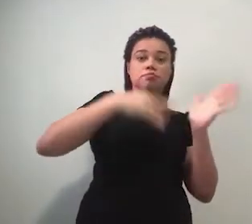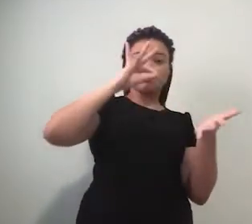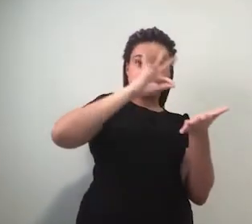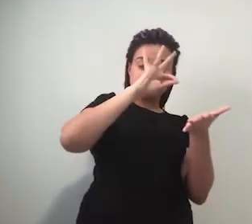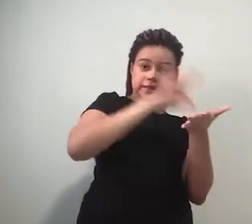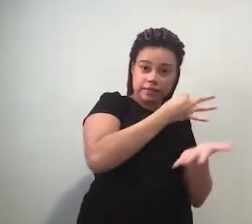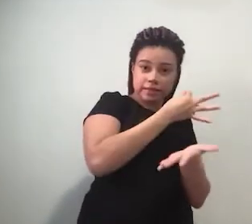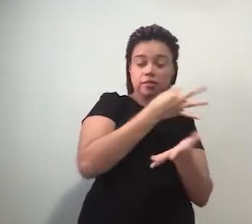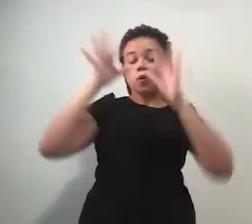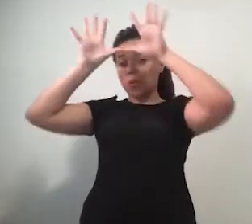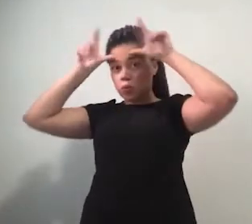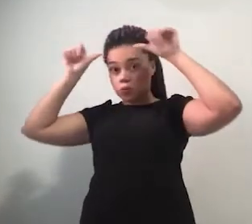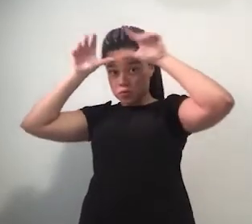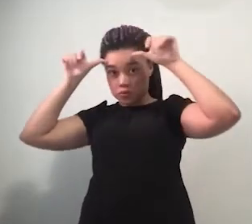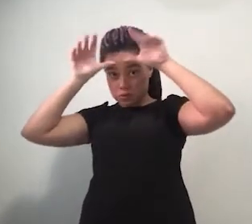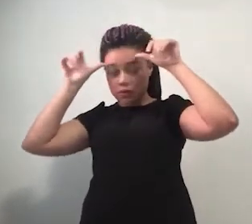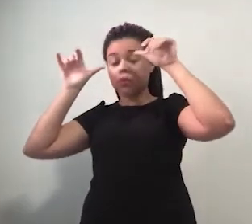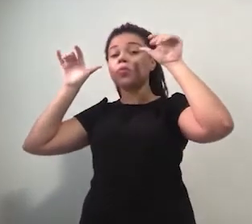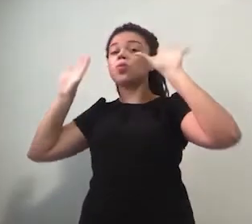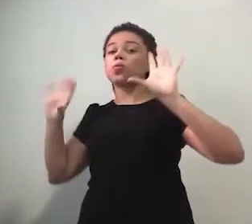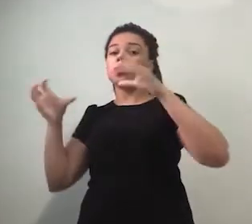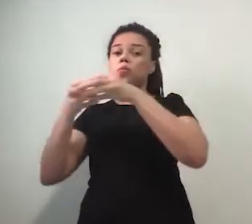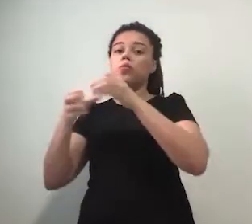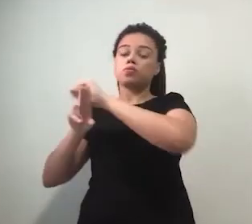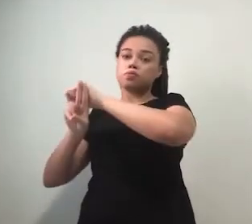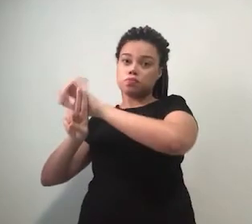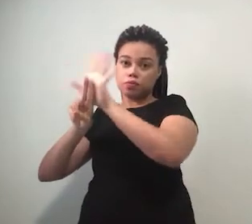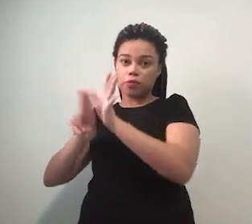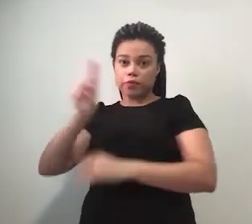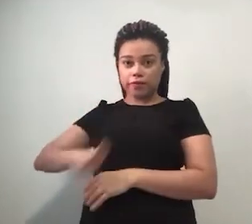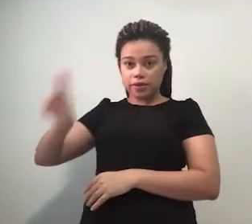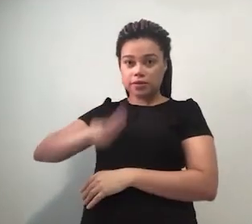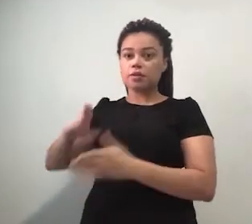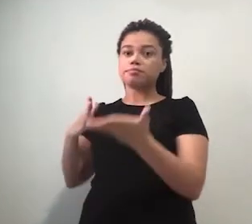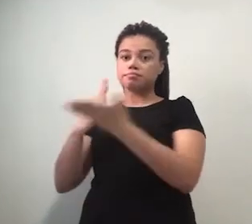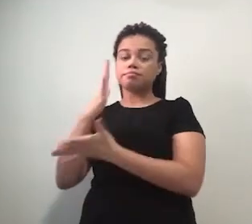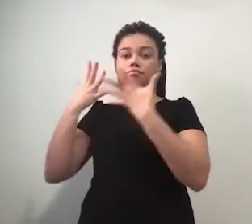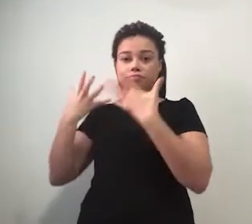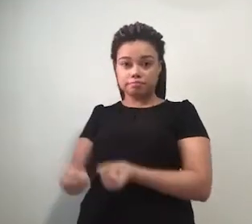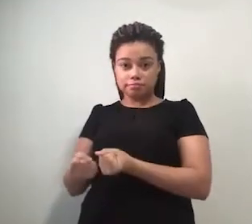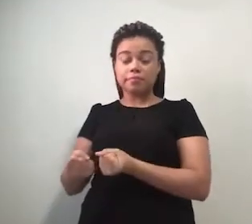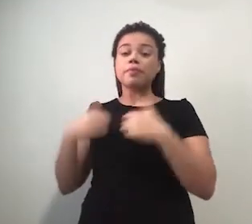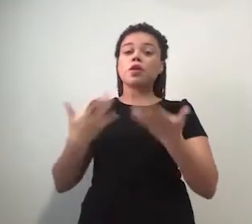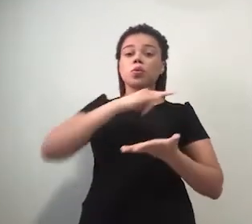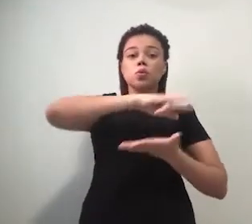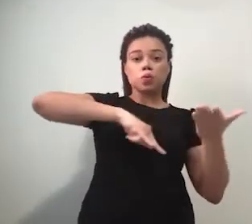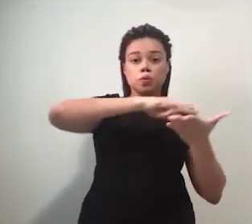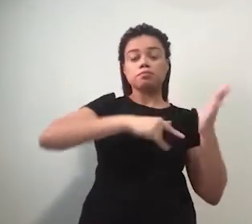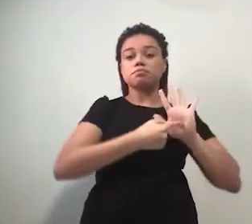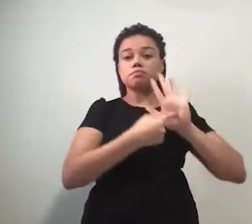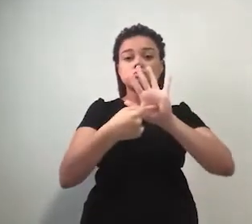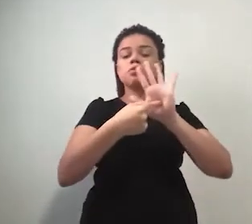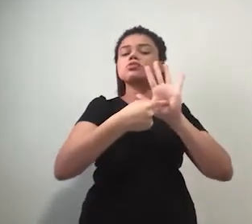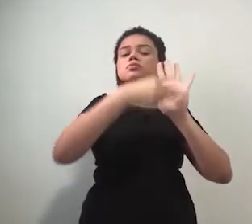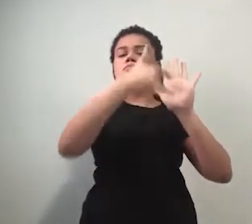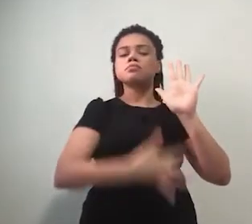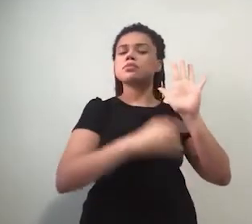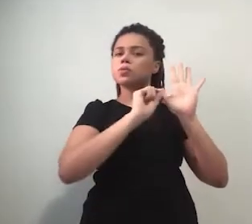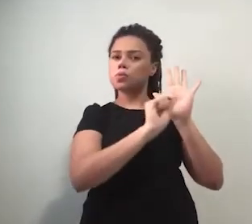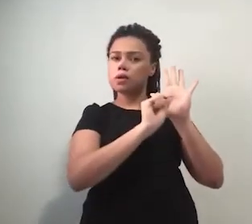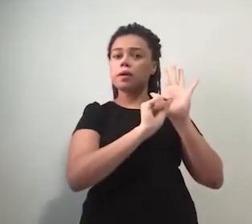Conselho Universitário, que determina a suspensão do calendário universitário e dessas atividades